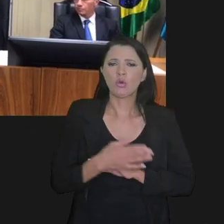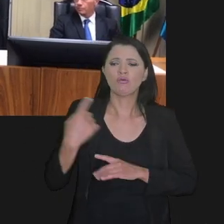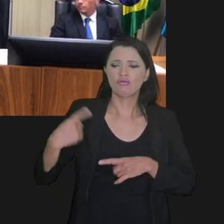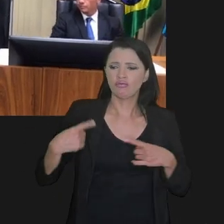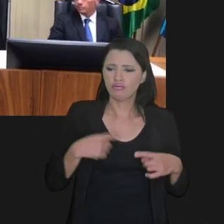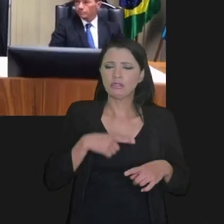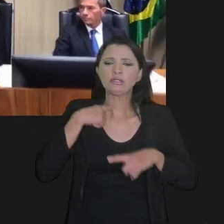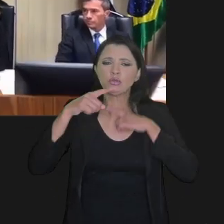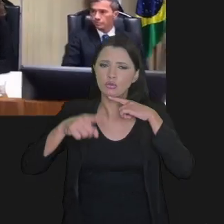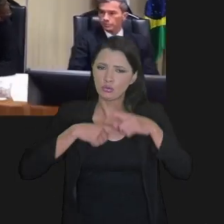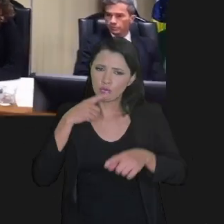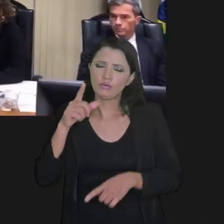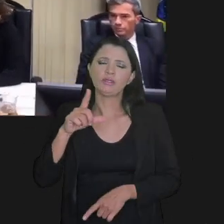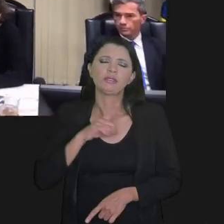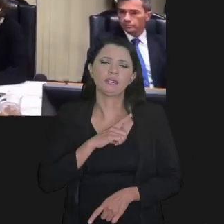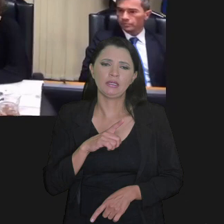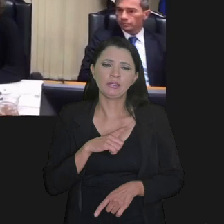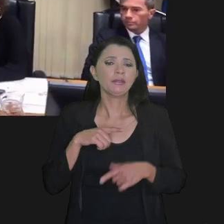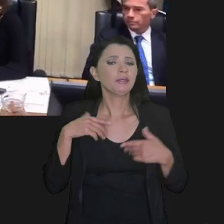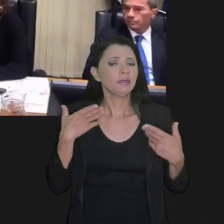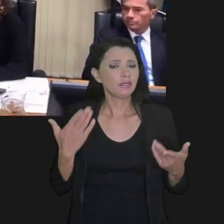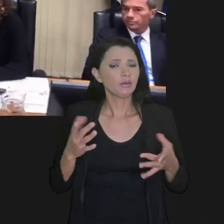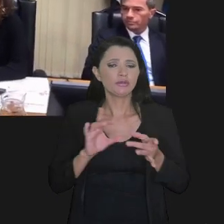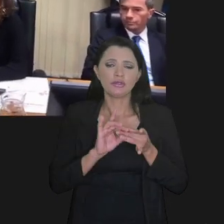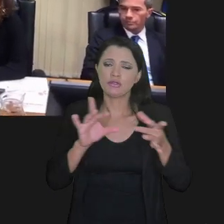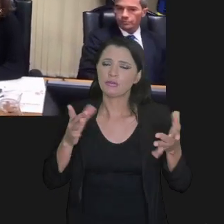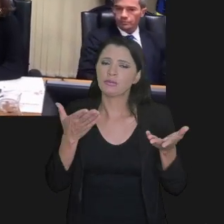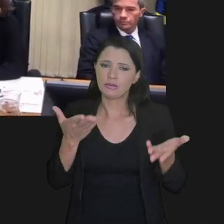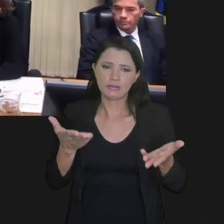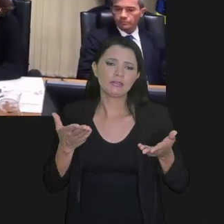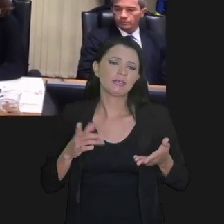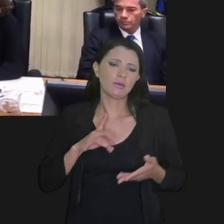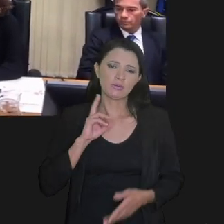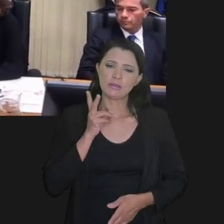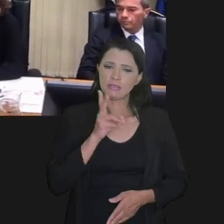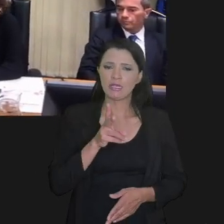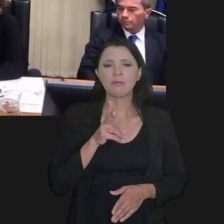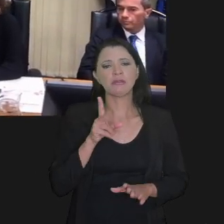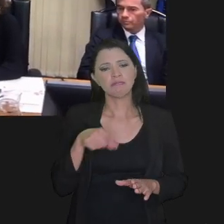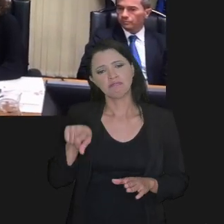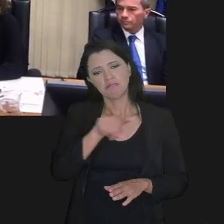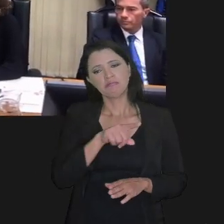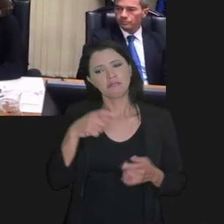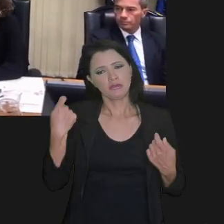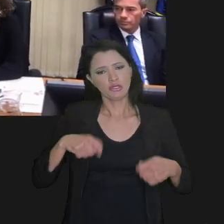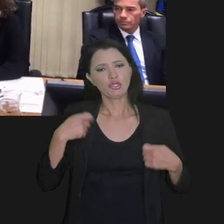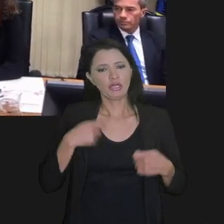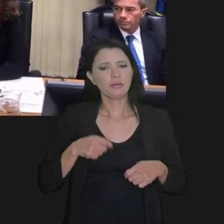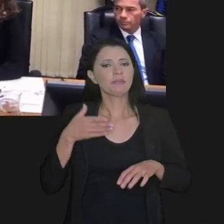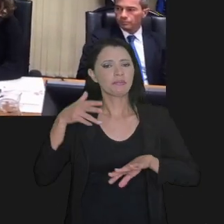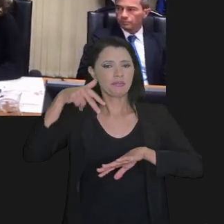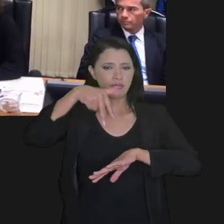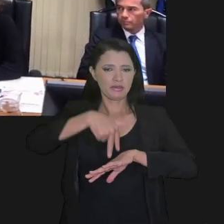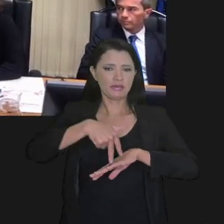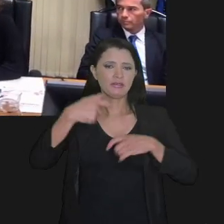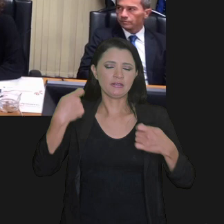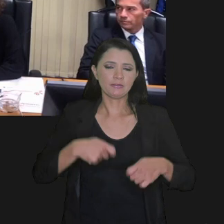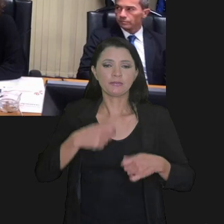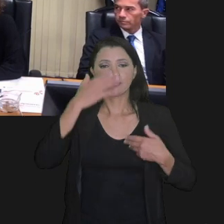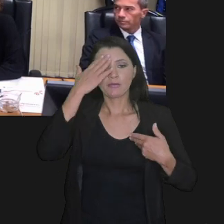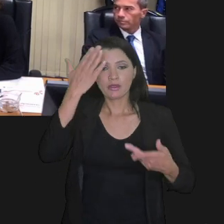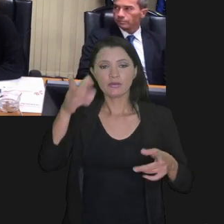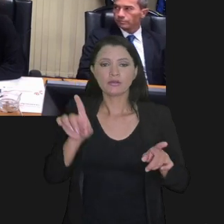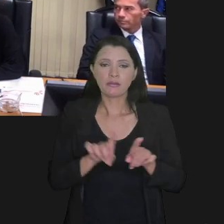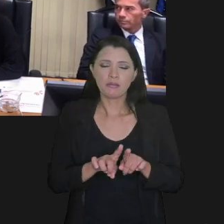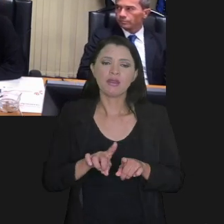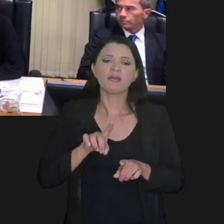tudo que é novo gera debate, gera dúvidas, e então a gente fica aqui à disposição sempre que os senhores entenderem necessário.